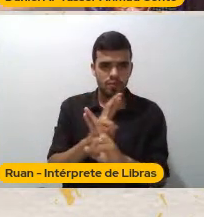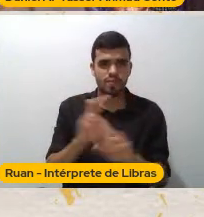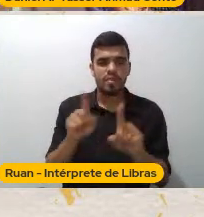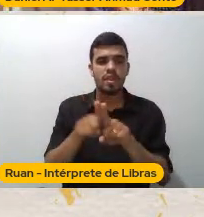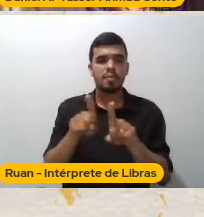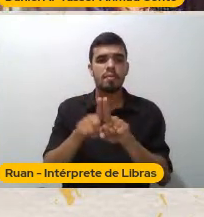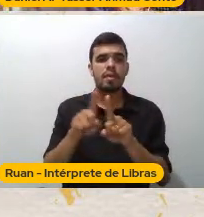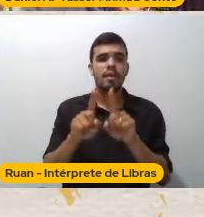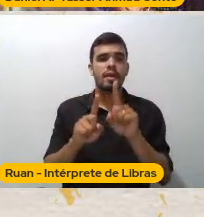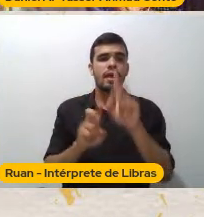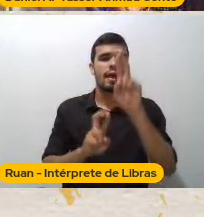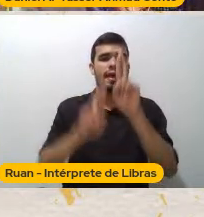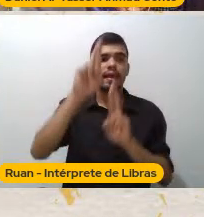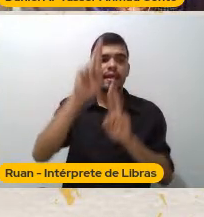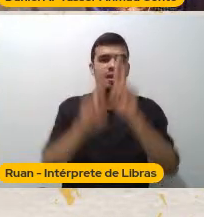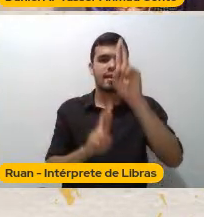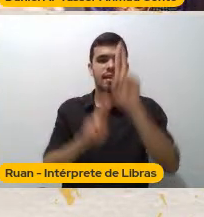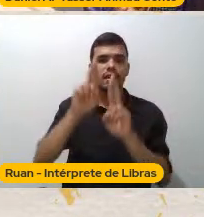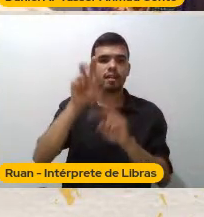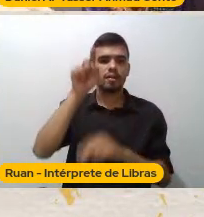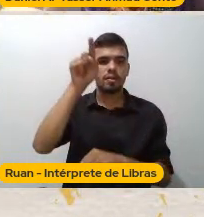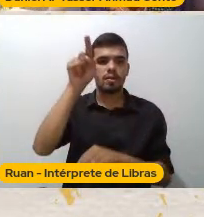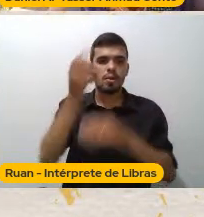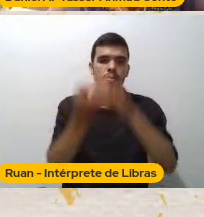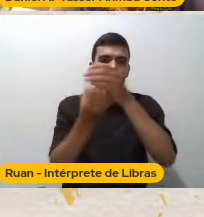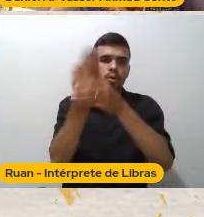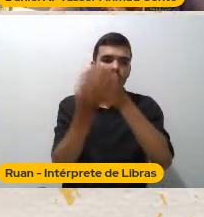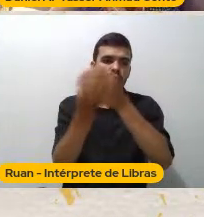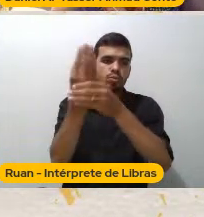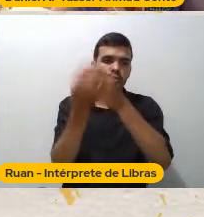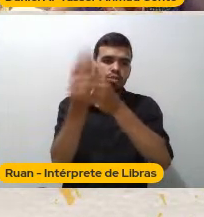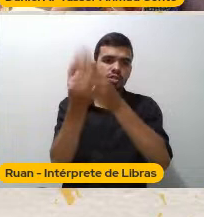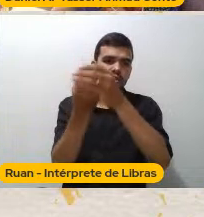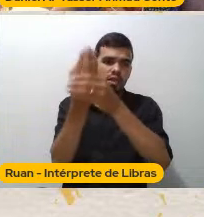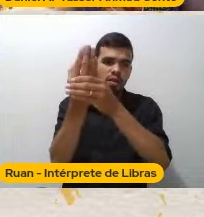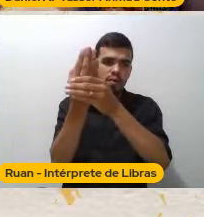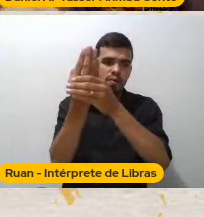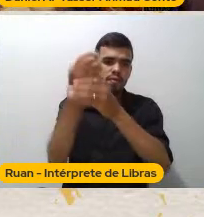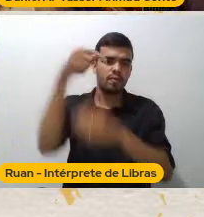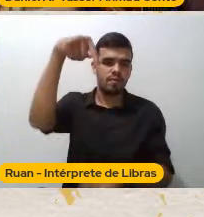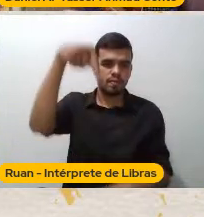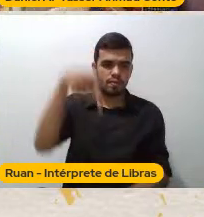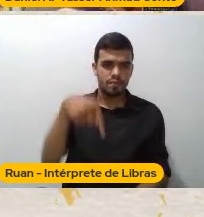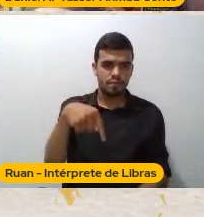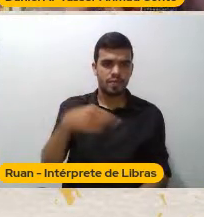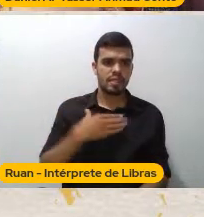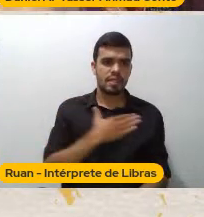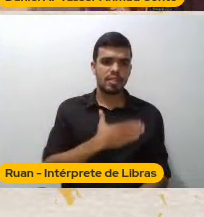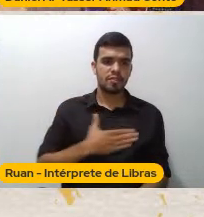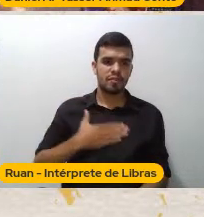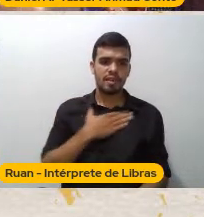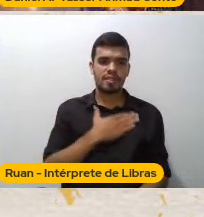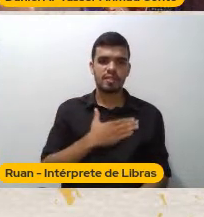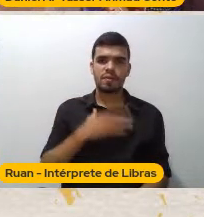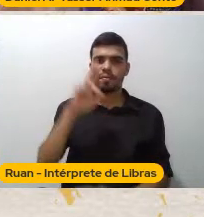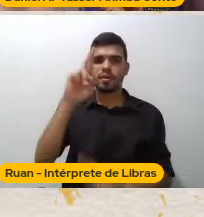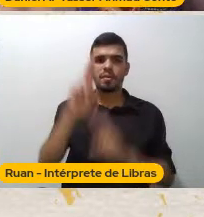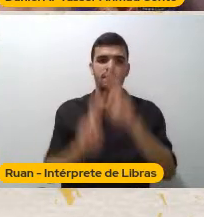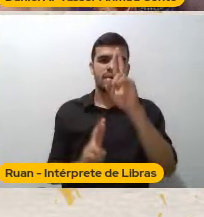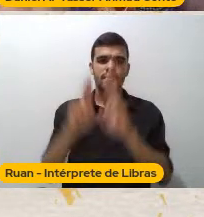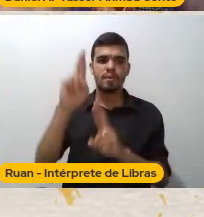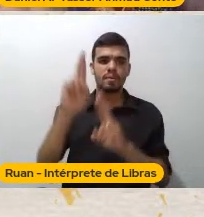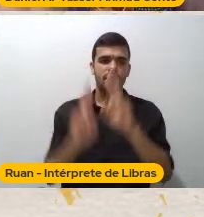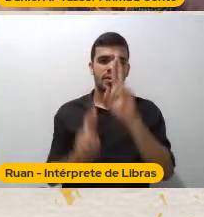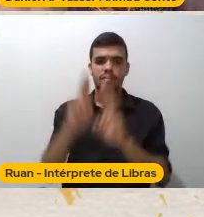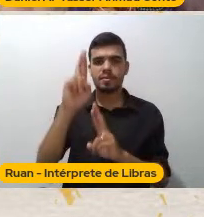Entre a maior produção E a menor A menor satisfação Então isso aí Não sou eu Que estou